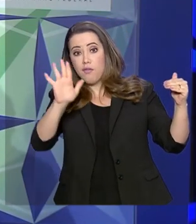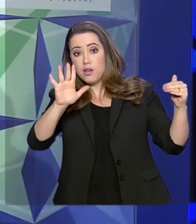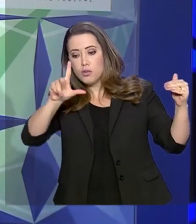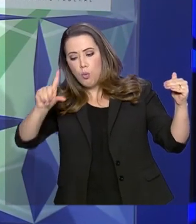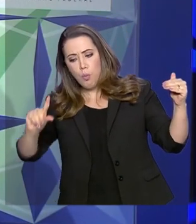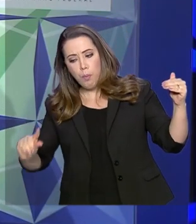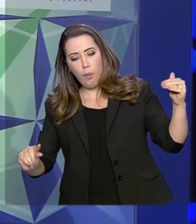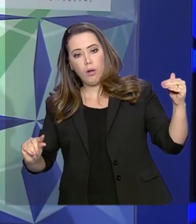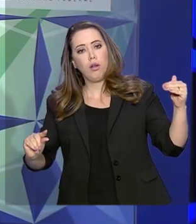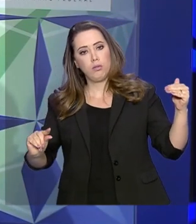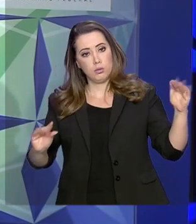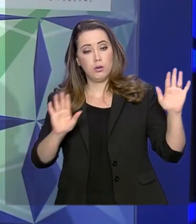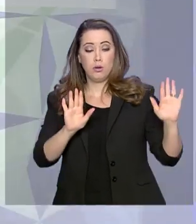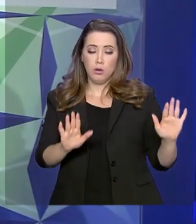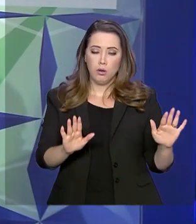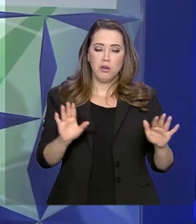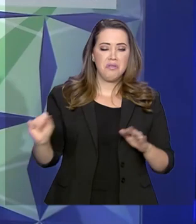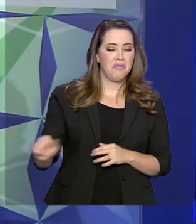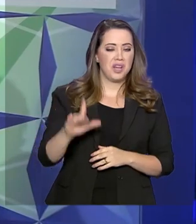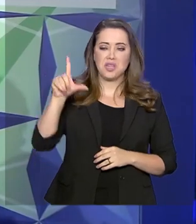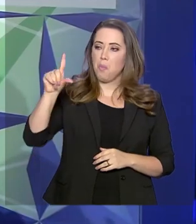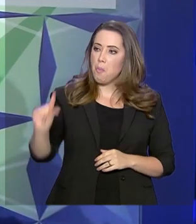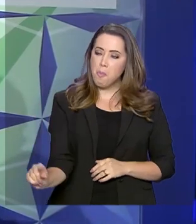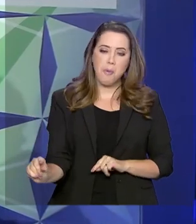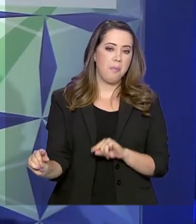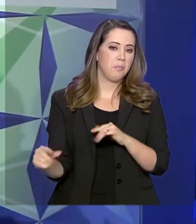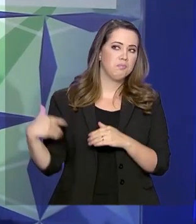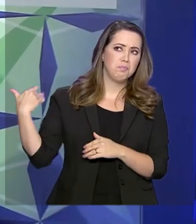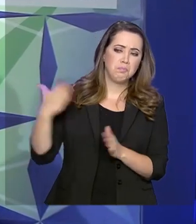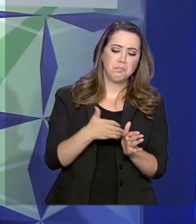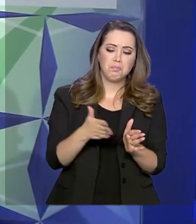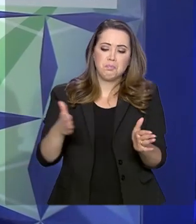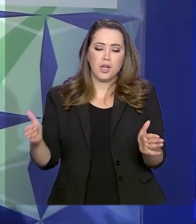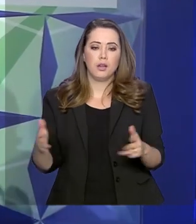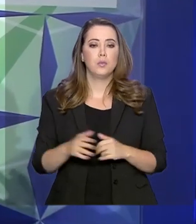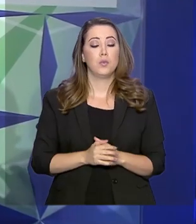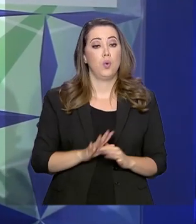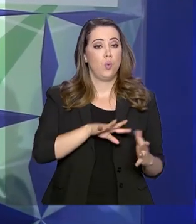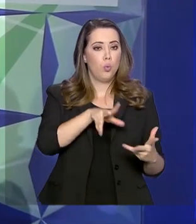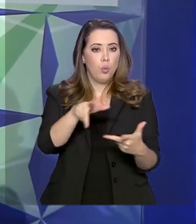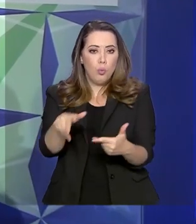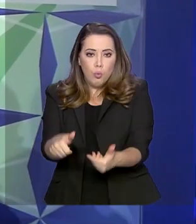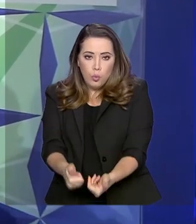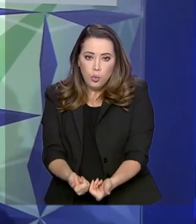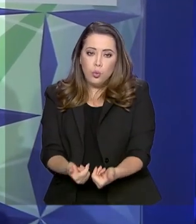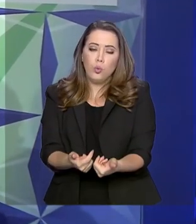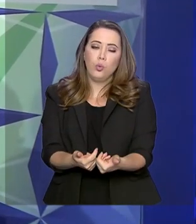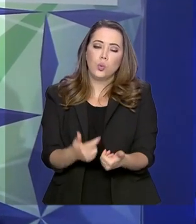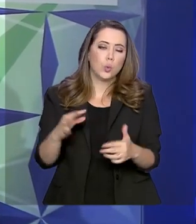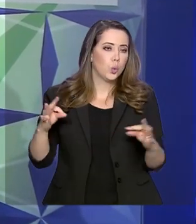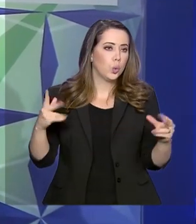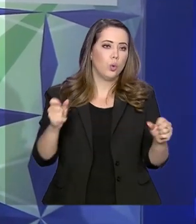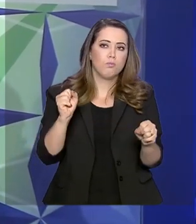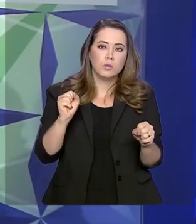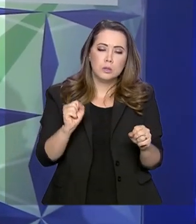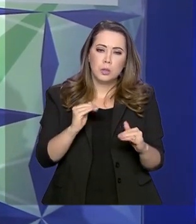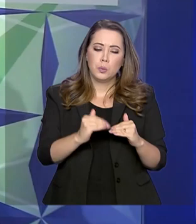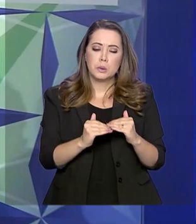desse período. No momento em que o mundo sincronizadamente desacelera o crescimento,